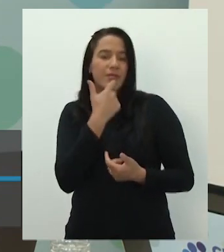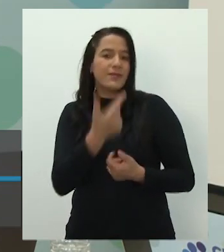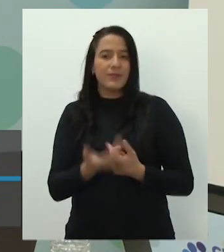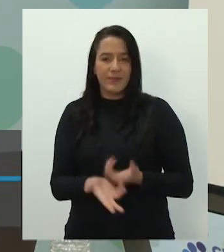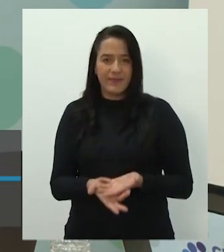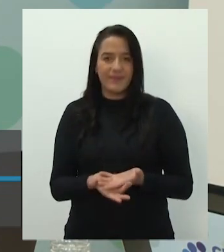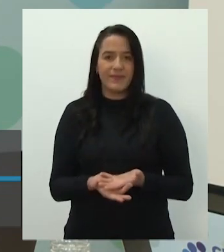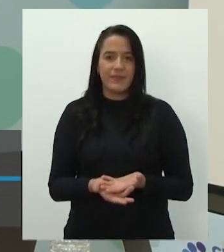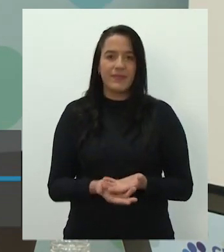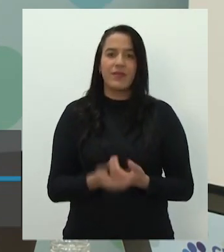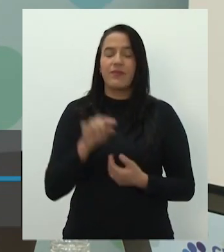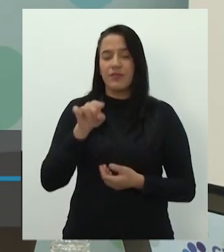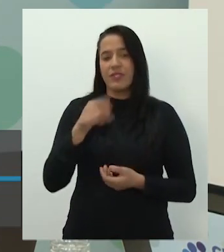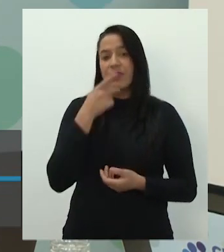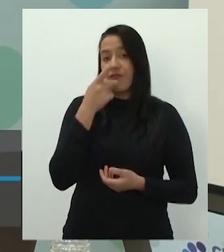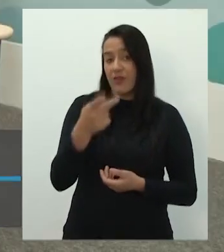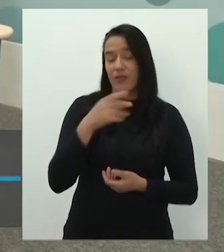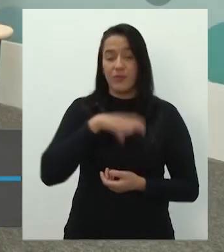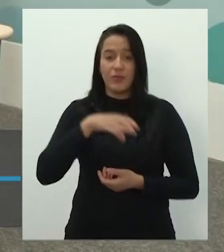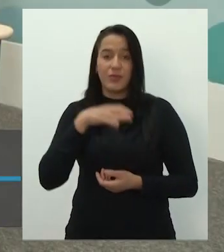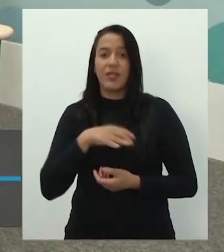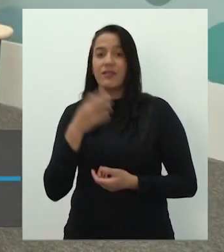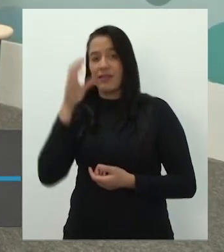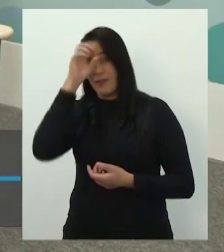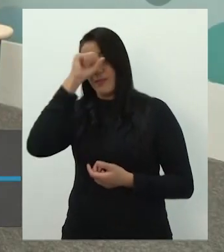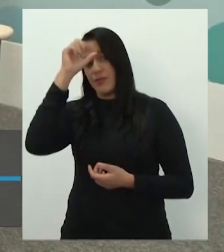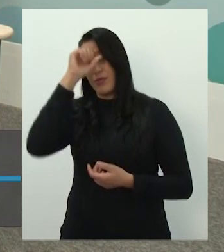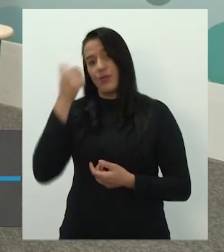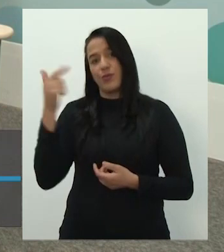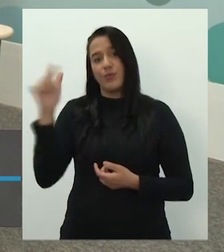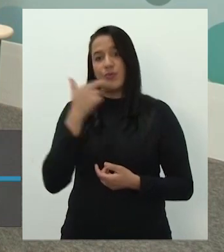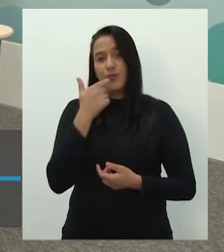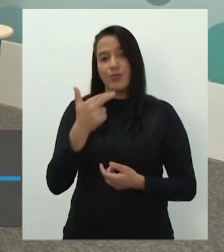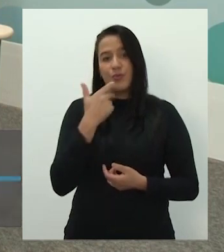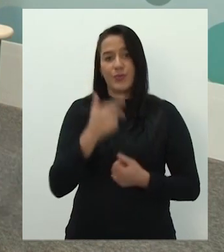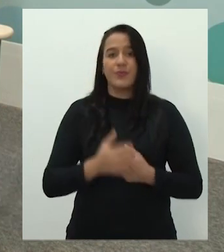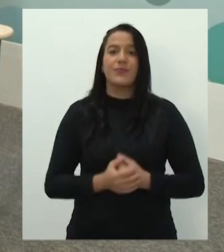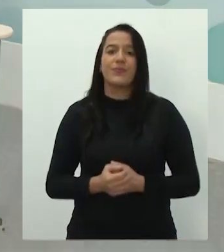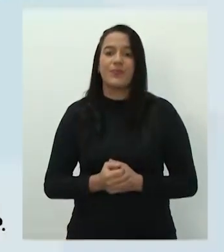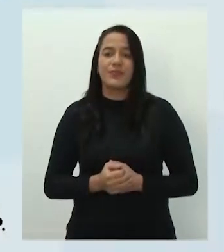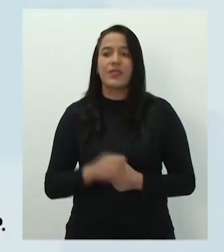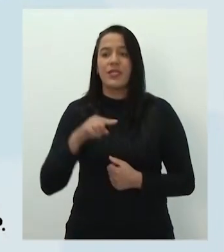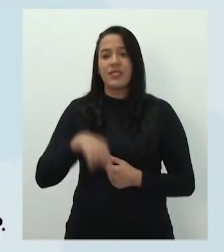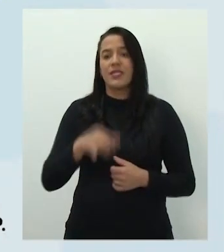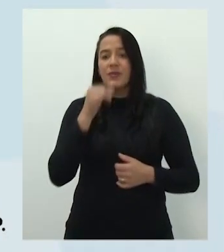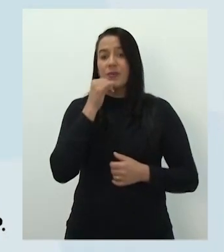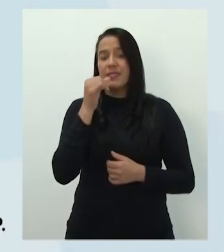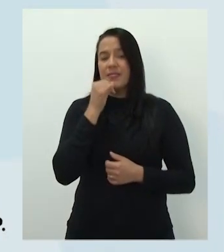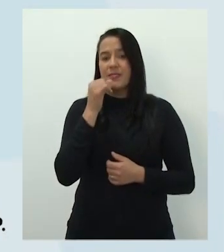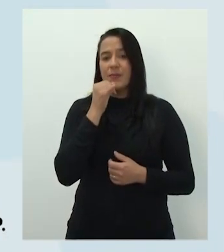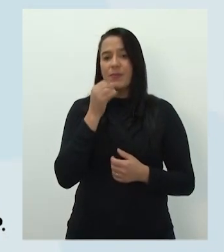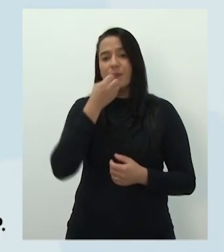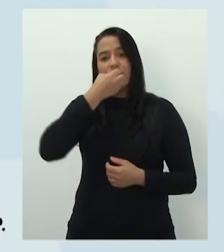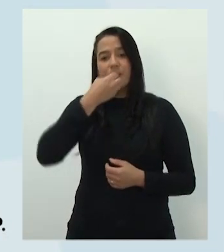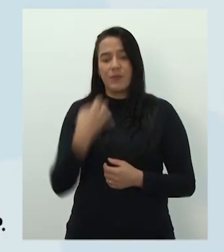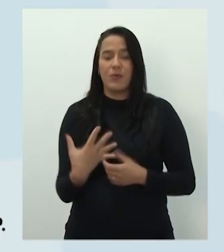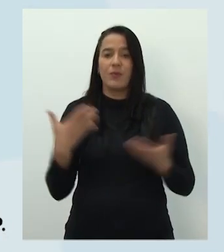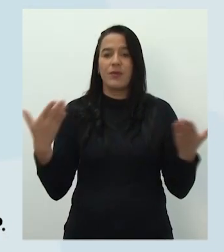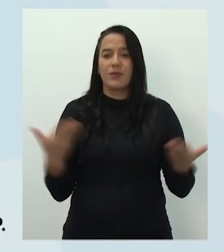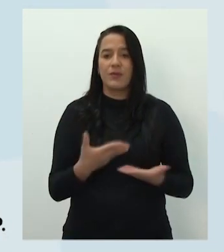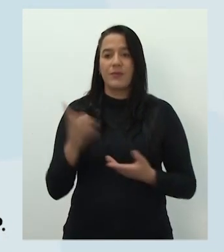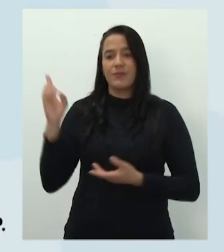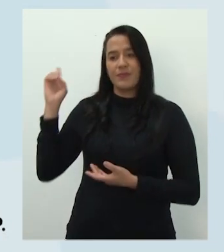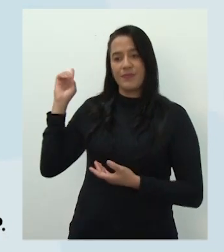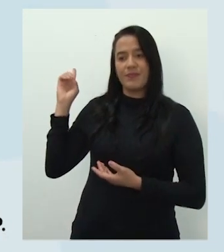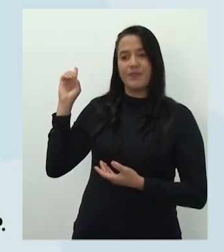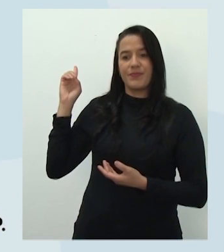que falam língua portuguesa. Isso aí, gente. Olha só, a gente tem um exemplo super bom aqui. Deixa eu ver se eu não erro novamente. Ah, eu ia mostrar